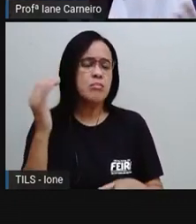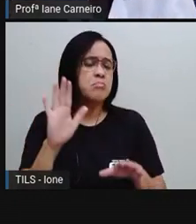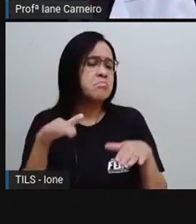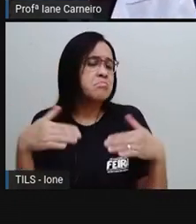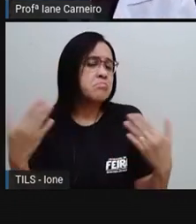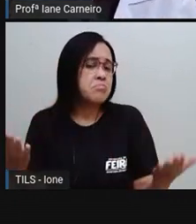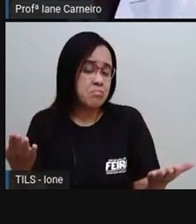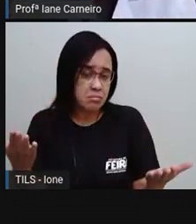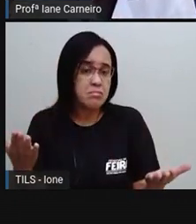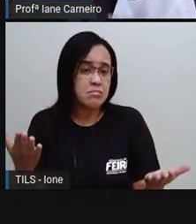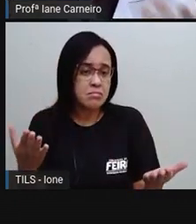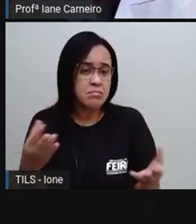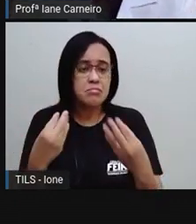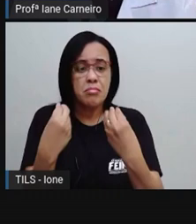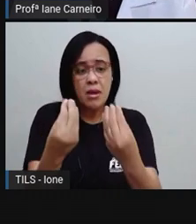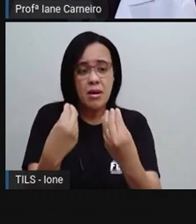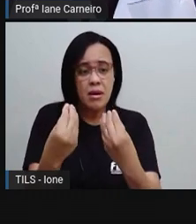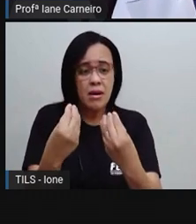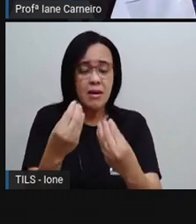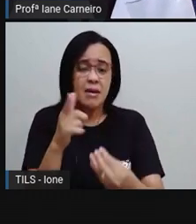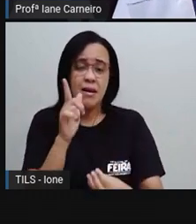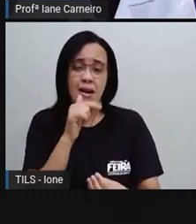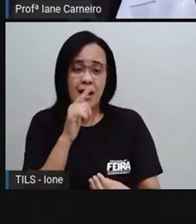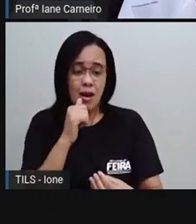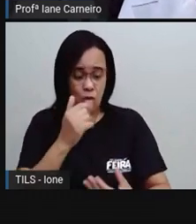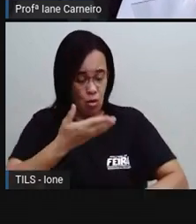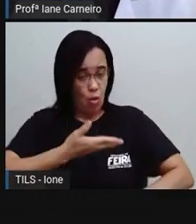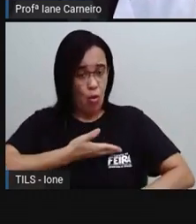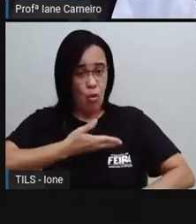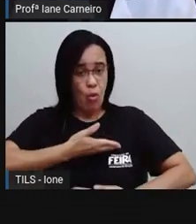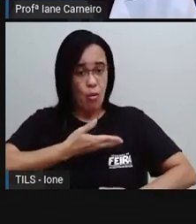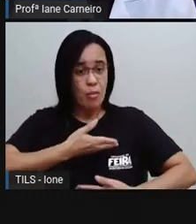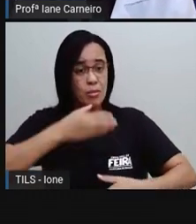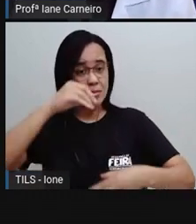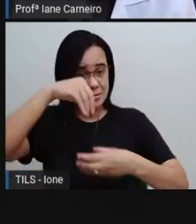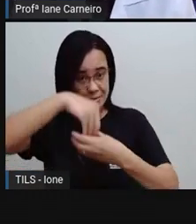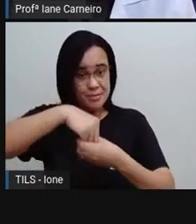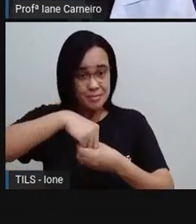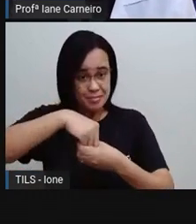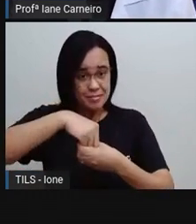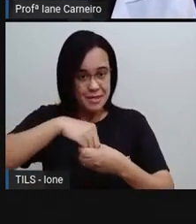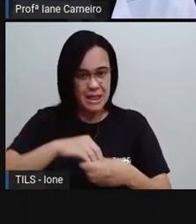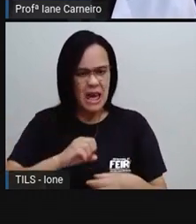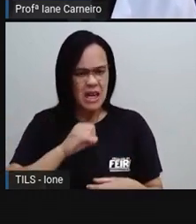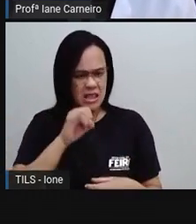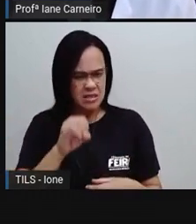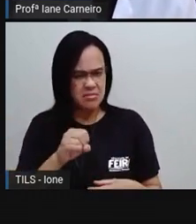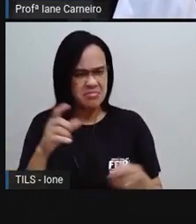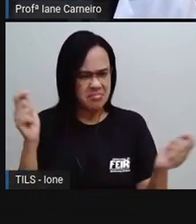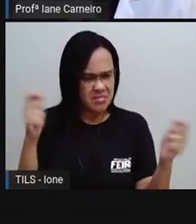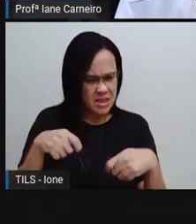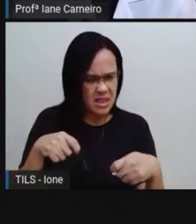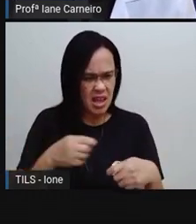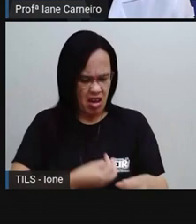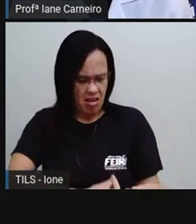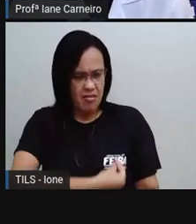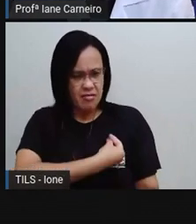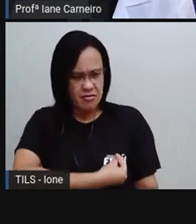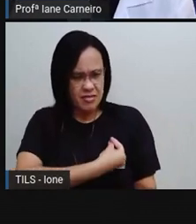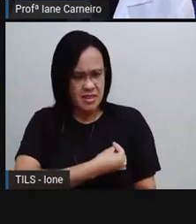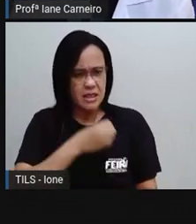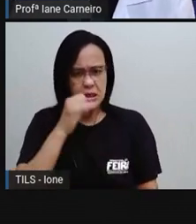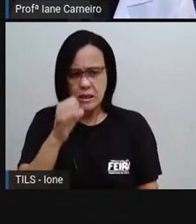Para que serve a água em nosso corpo, né? Será que a gente sobreviveria sem água? Vocês acham o quê?